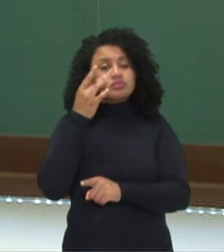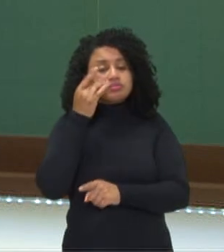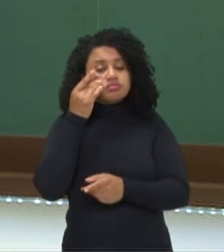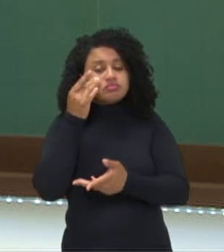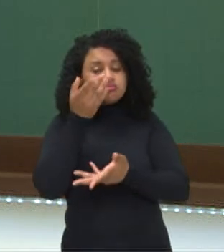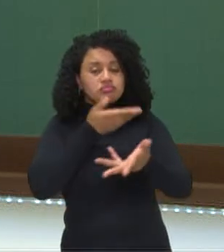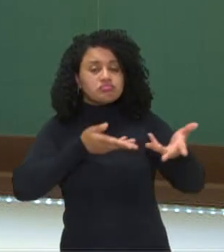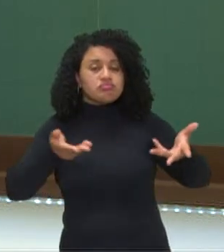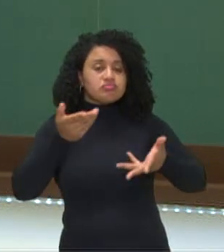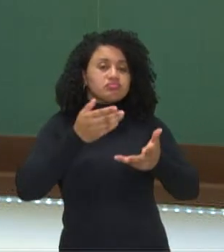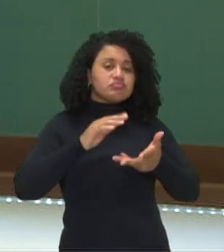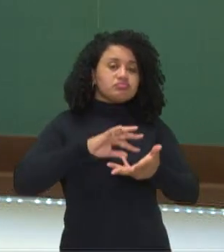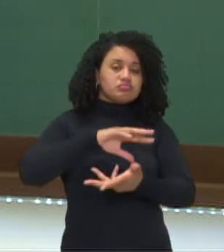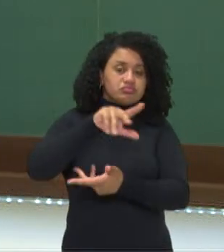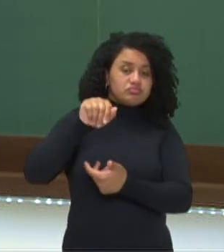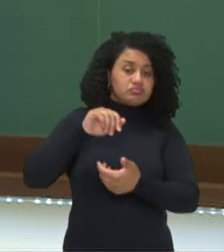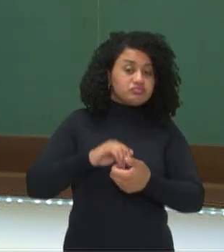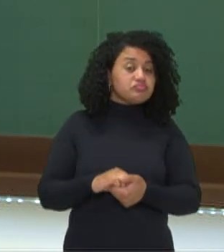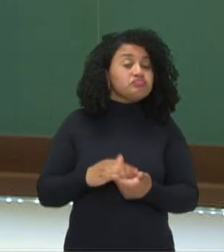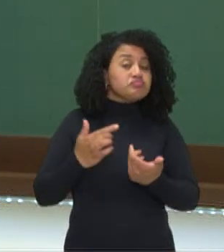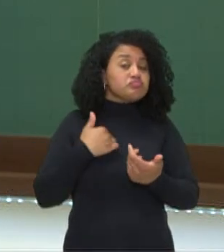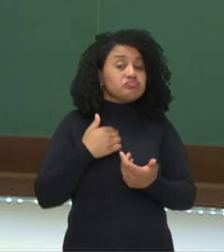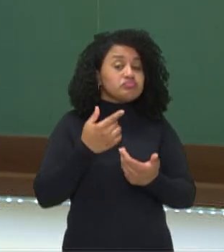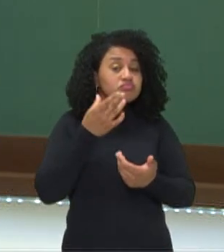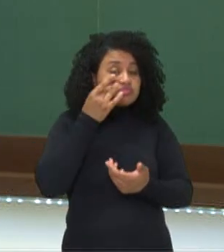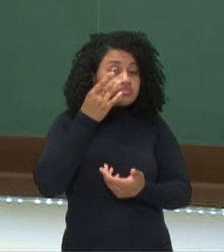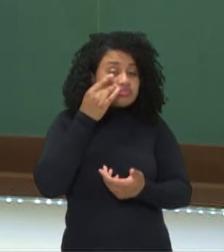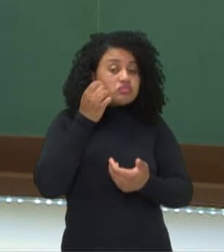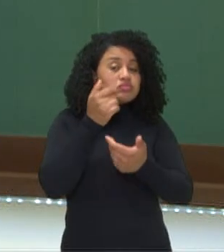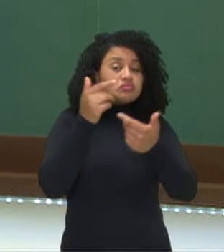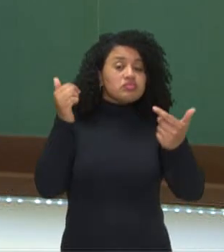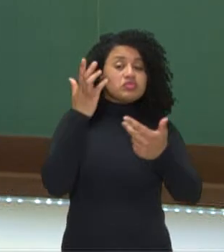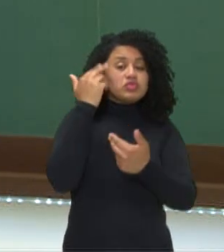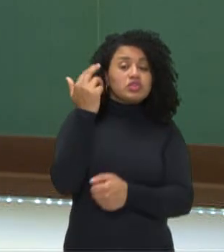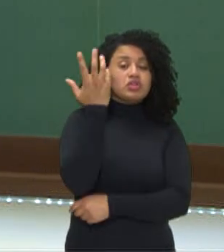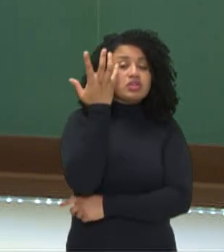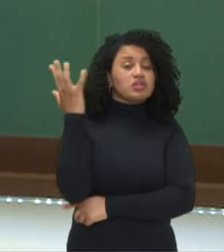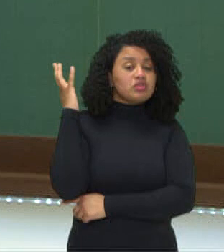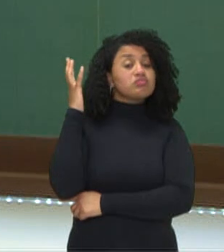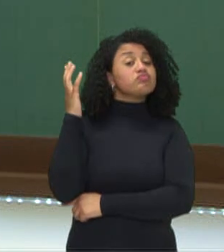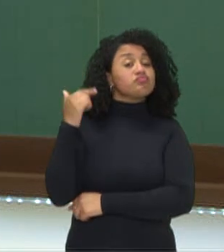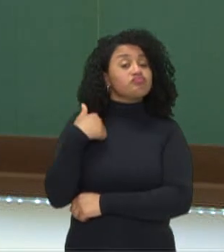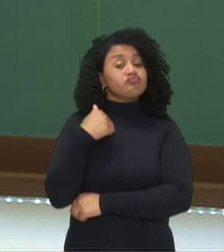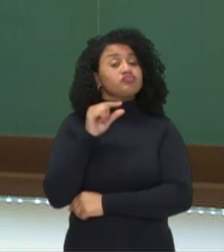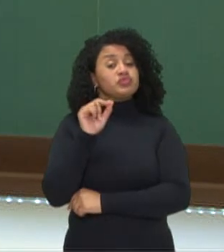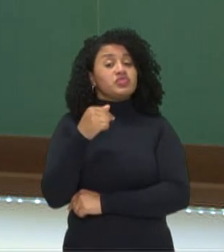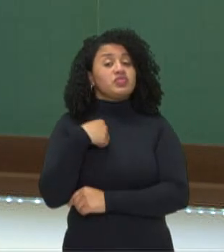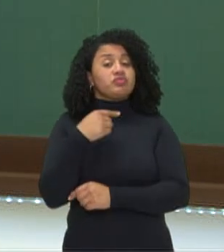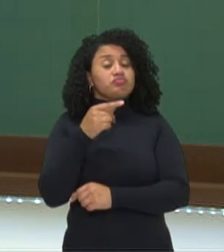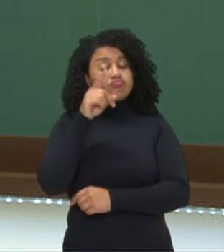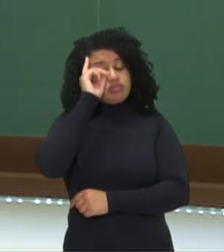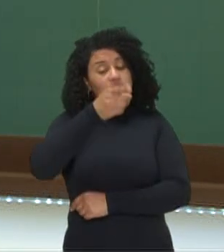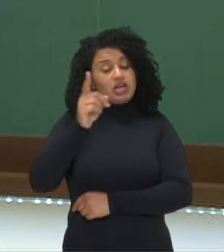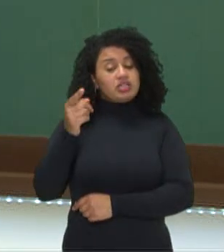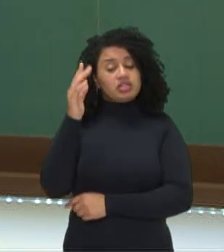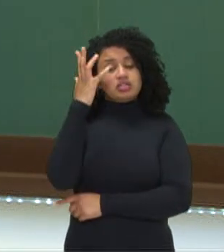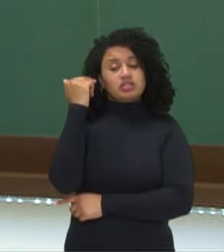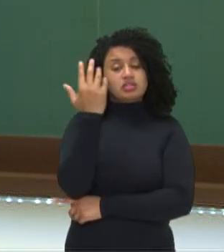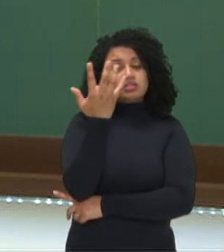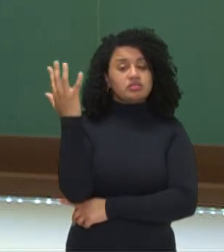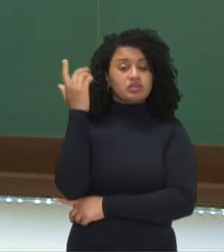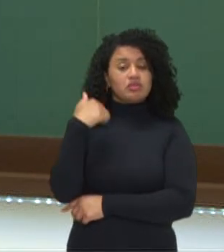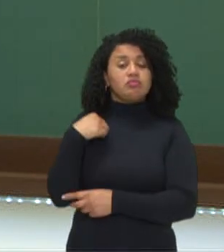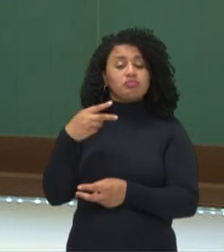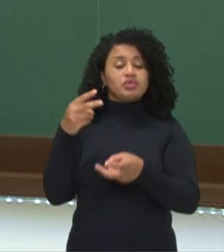sua criação, ele está presente nas coisas, na natureza, ele ordena a natureza, certo? Essa é a